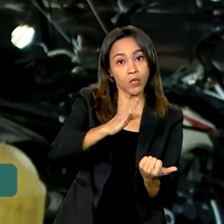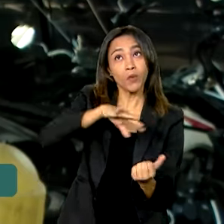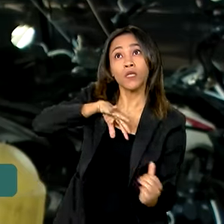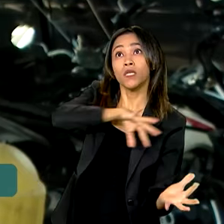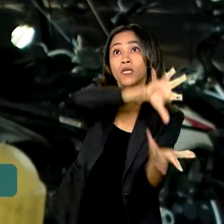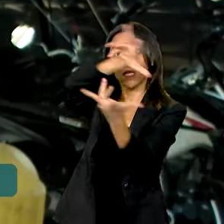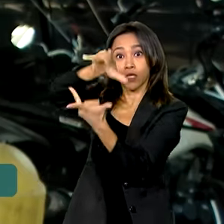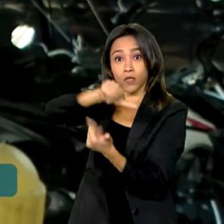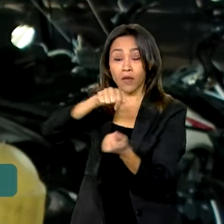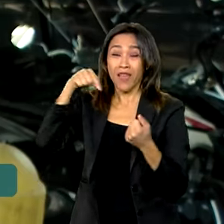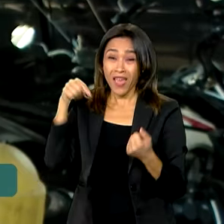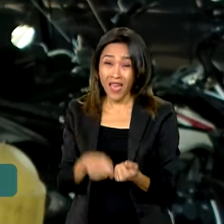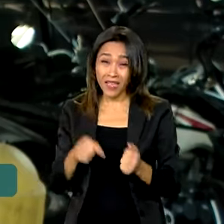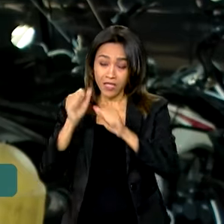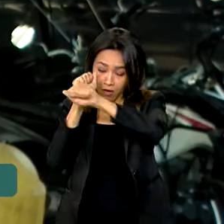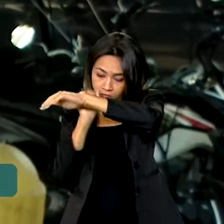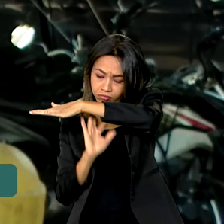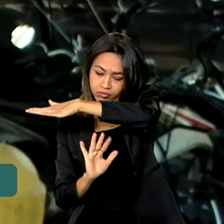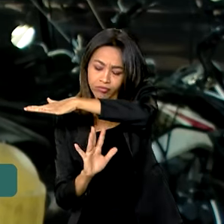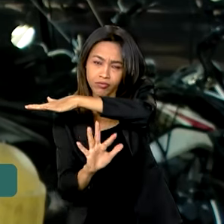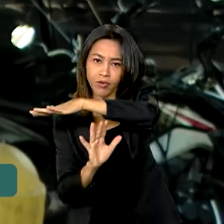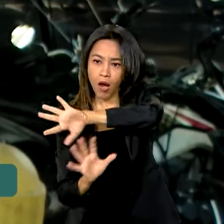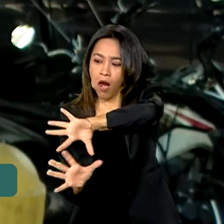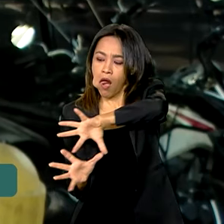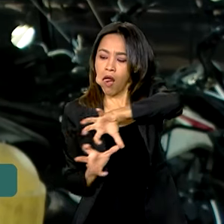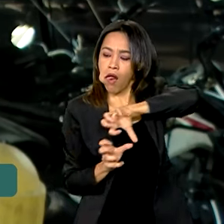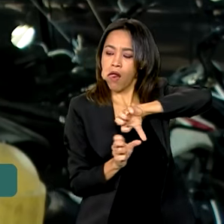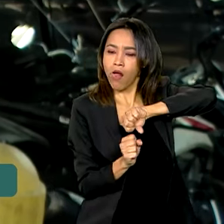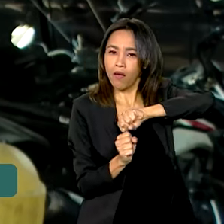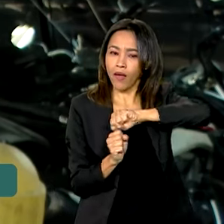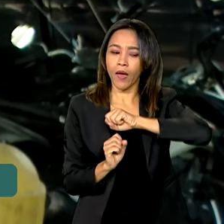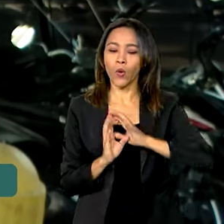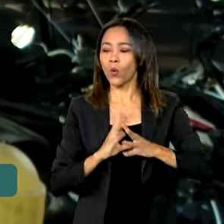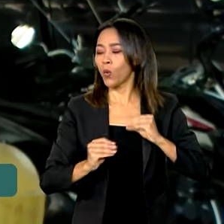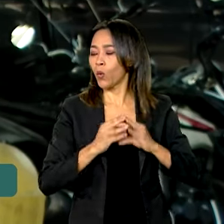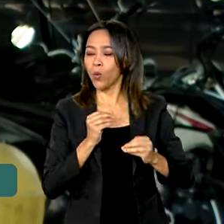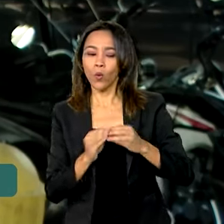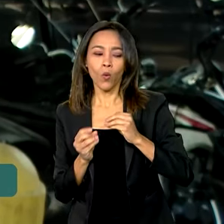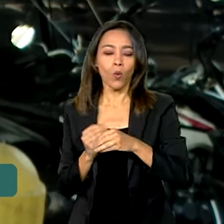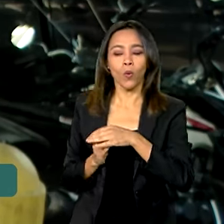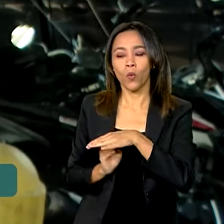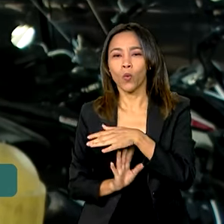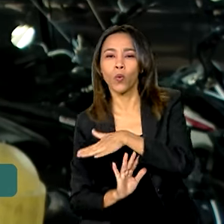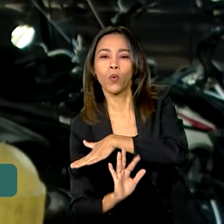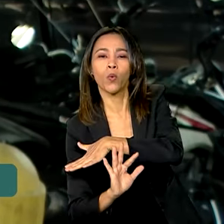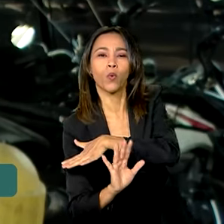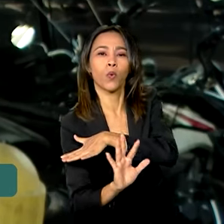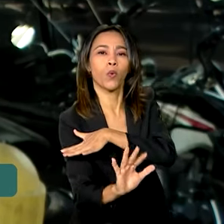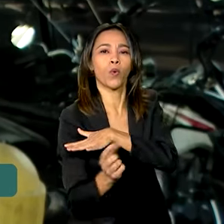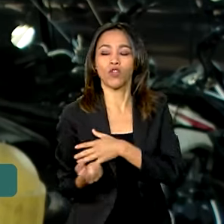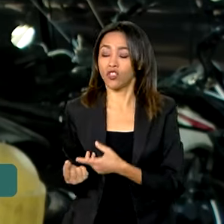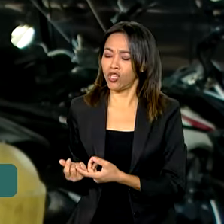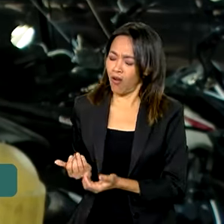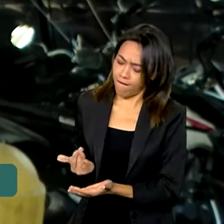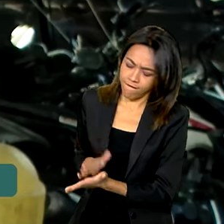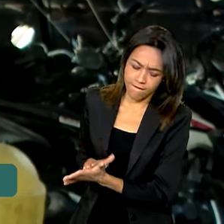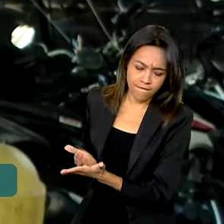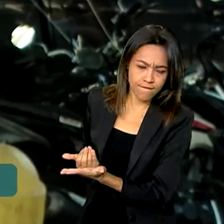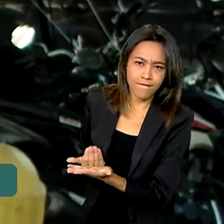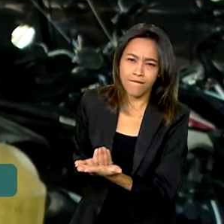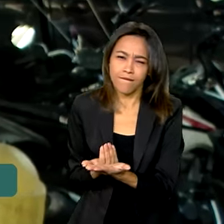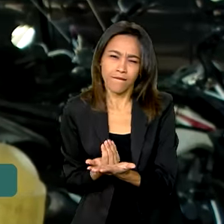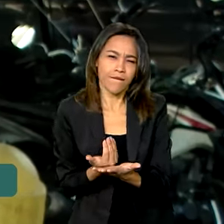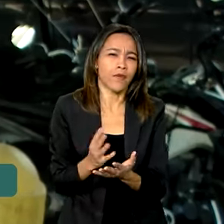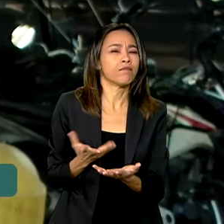imigrantes é a facilitação da entrada irregular de pessoas para obter benefícios financeiros ou materiais. No ano